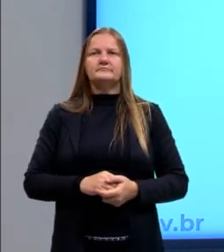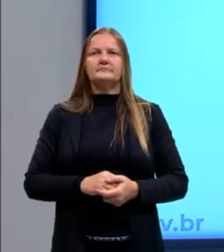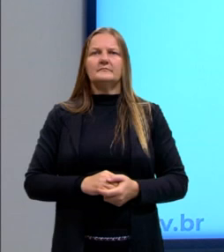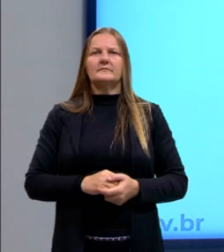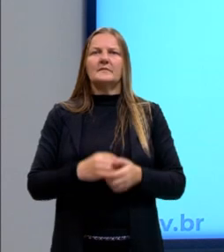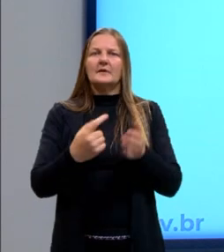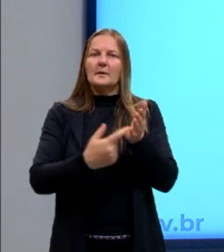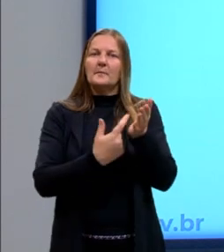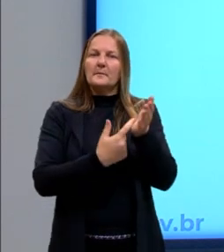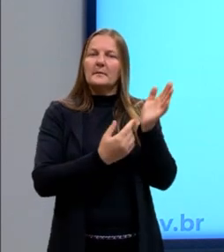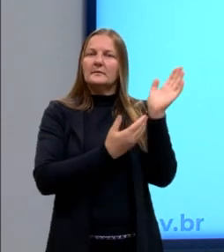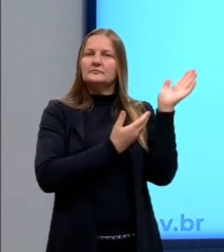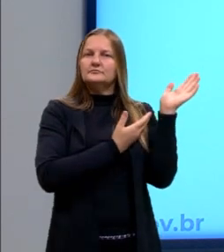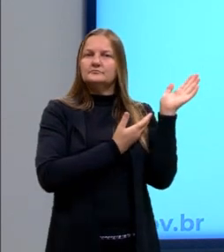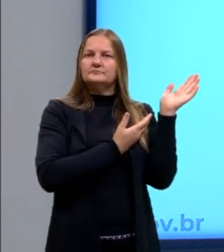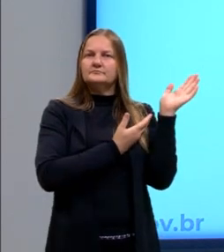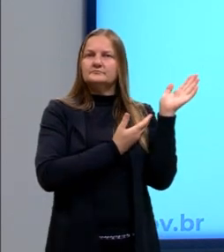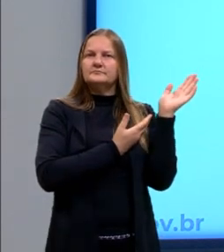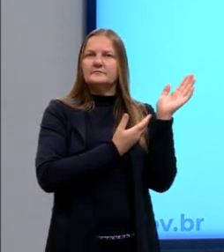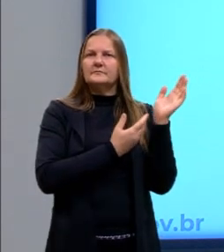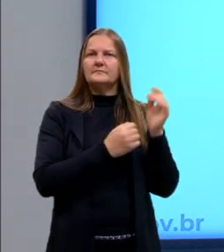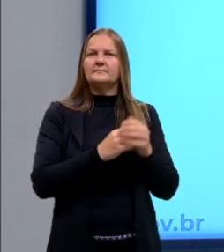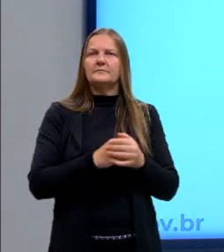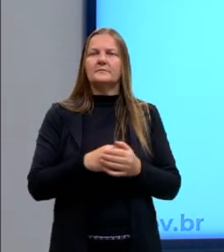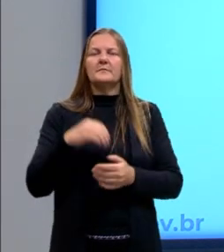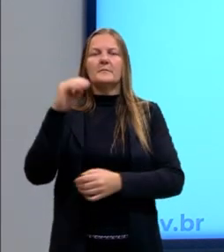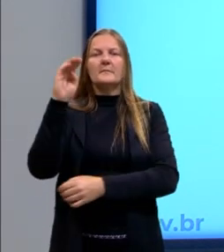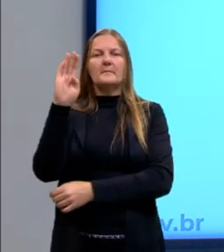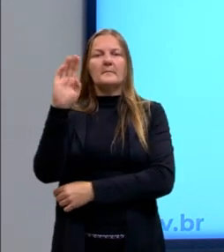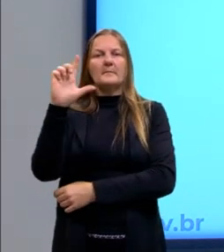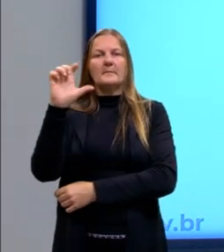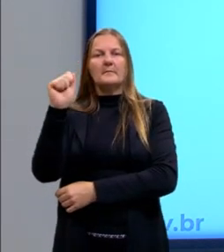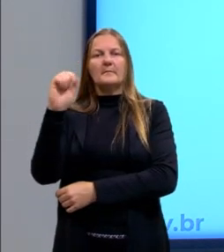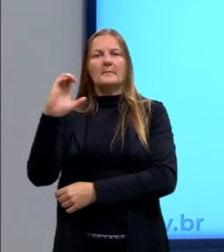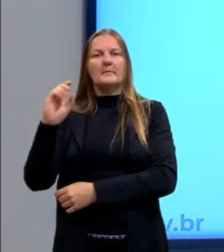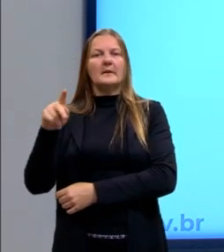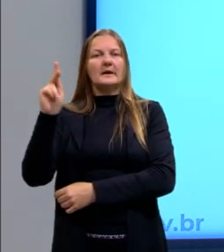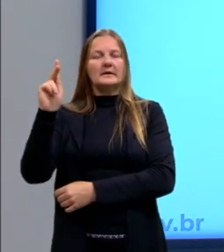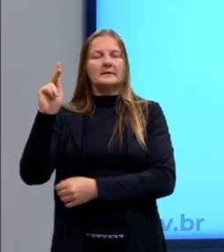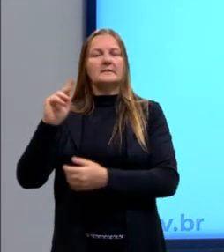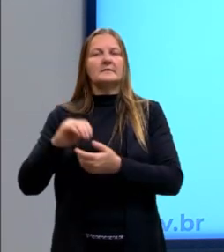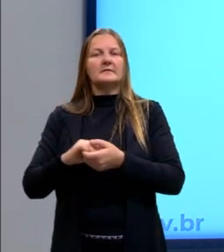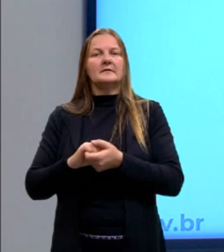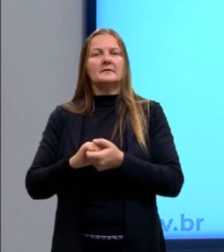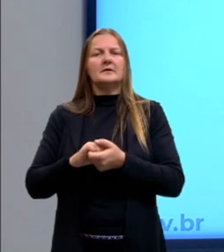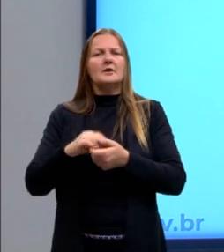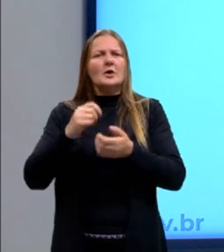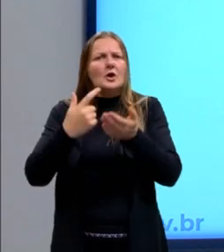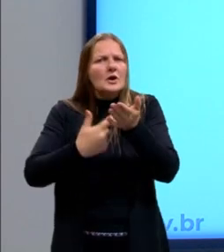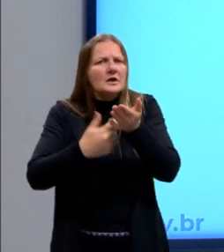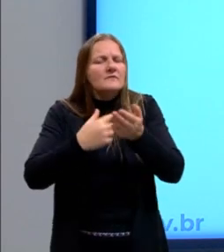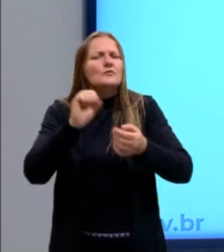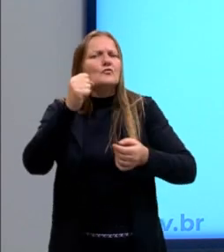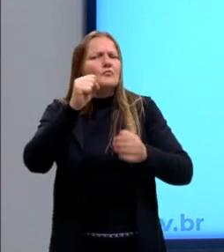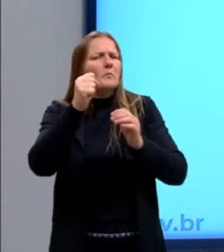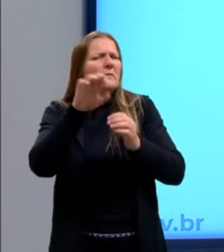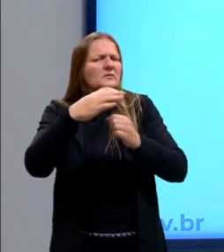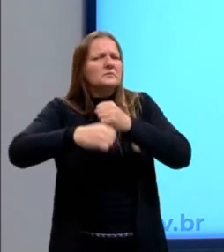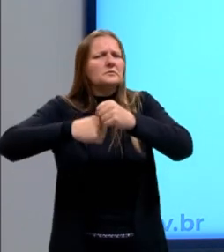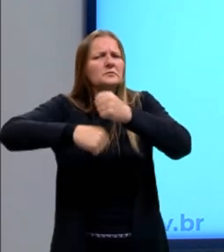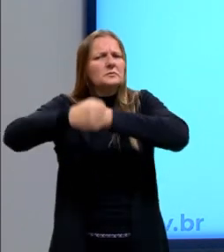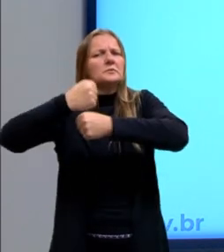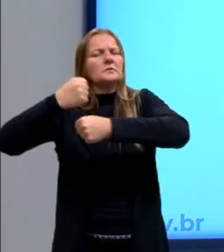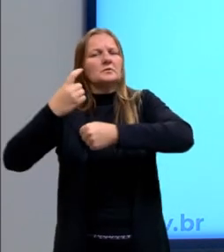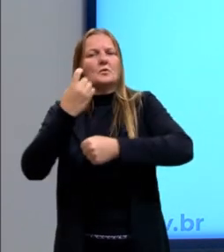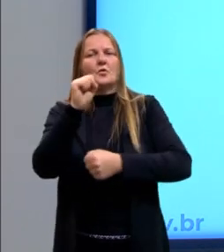que é um livro dos anos 80, que teve uma recepção bem polêmica, que ele dizia o quê? Que a Grécia Antiga, que é colocada